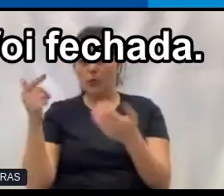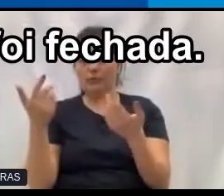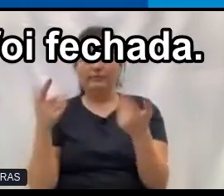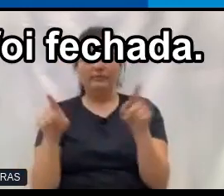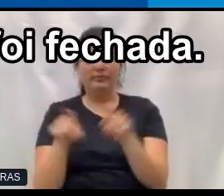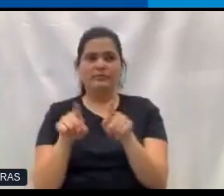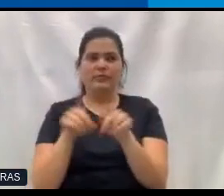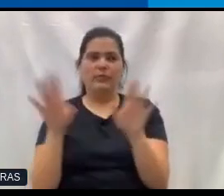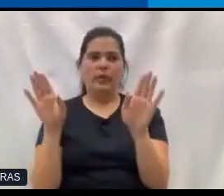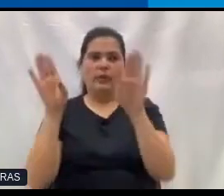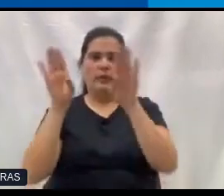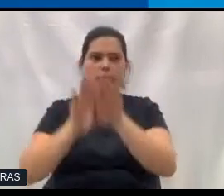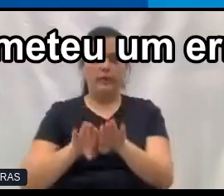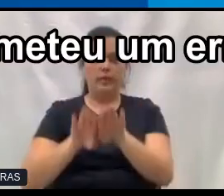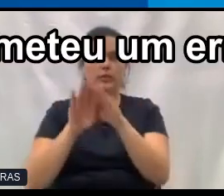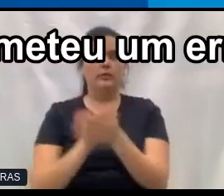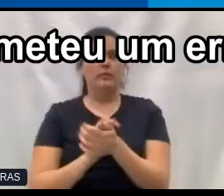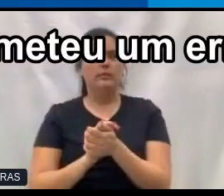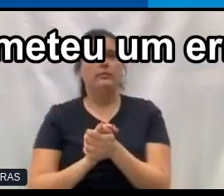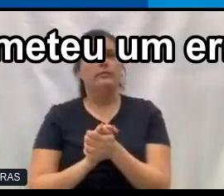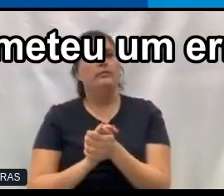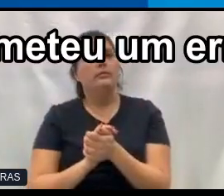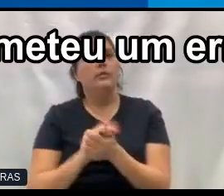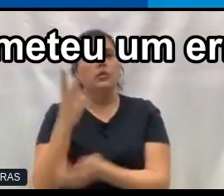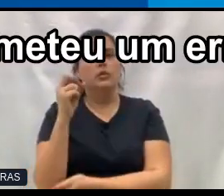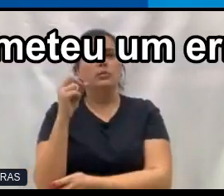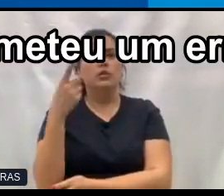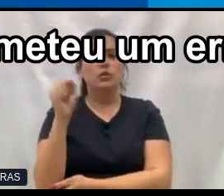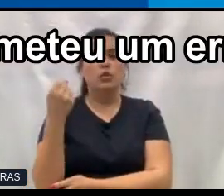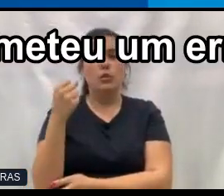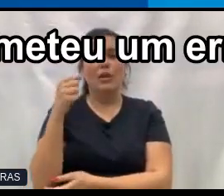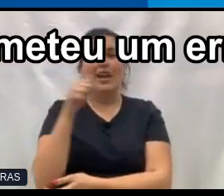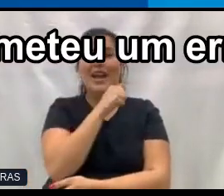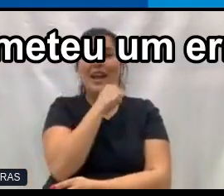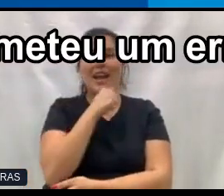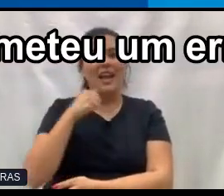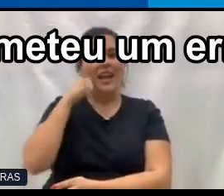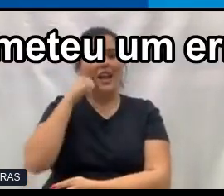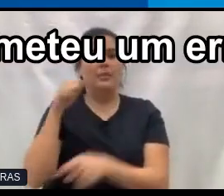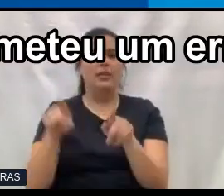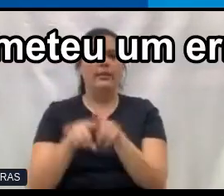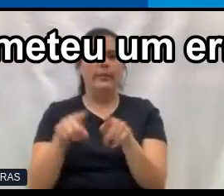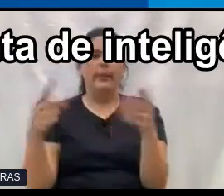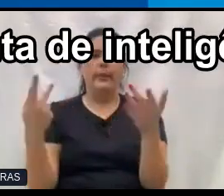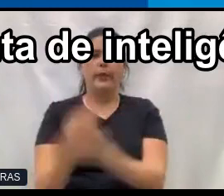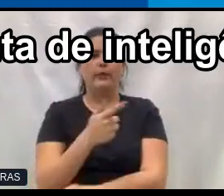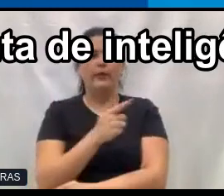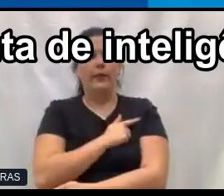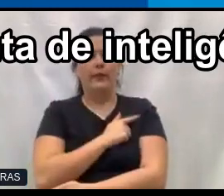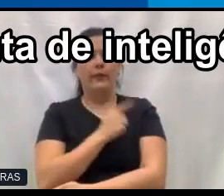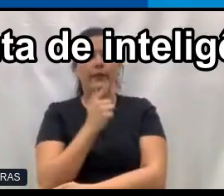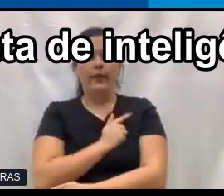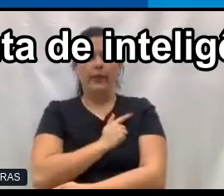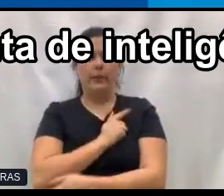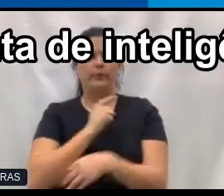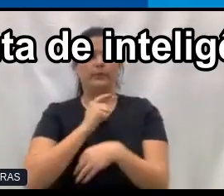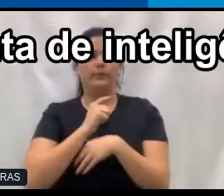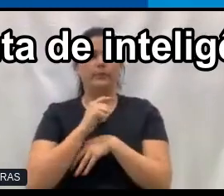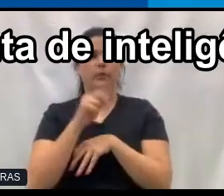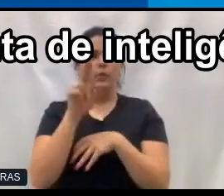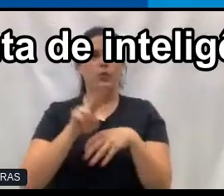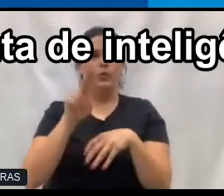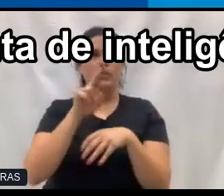ela foi fechada. Em 2018, a Amazon também cometeu um erro muito feio. Ela passou a usar uma